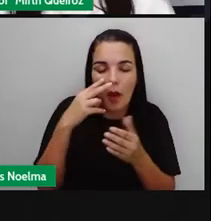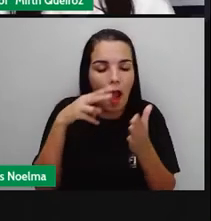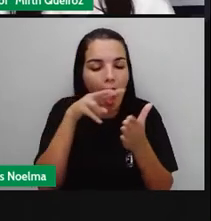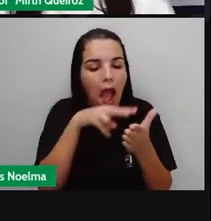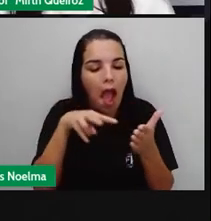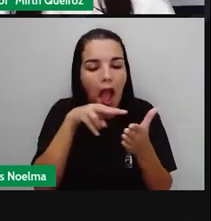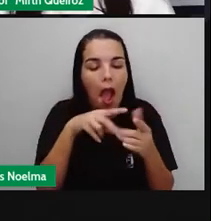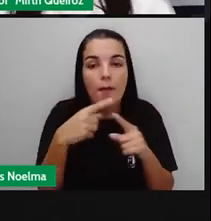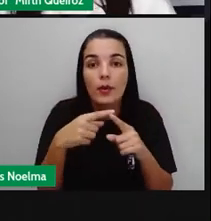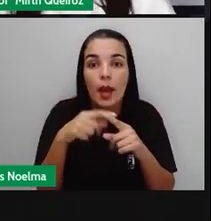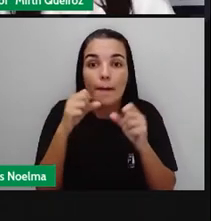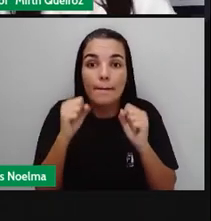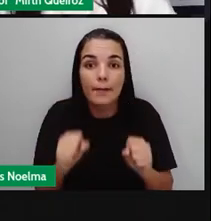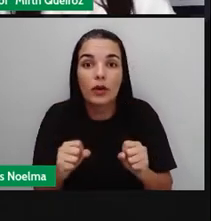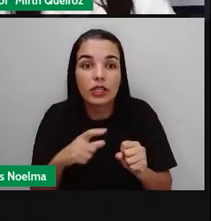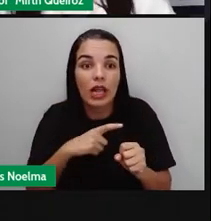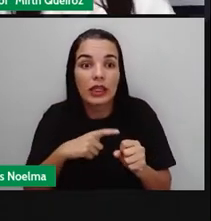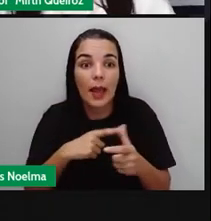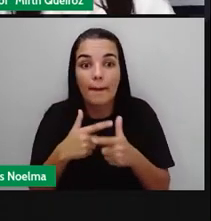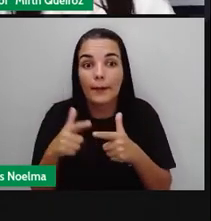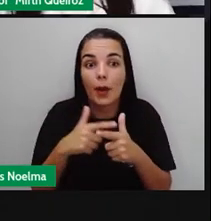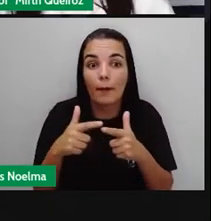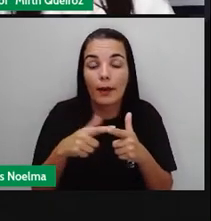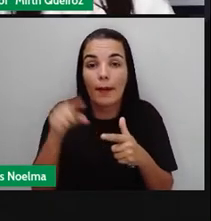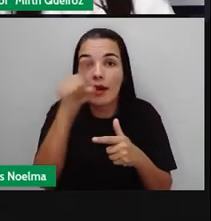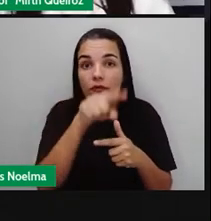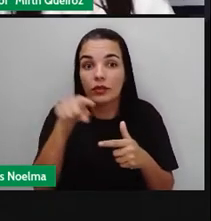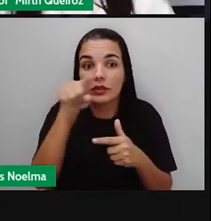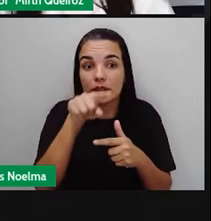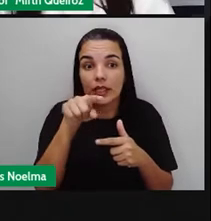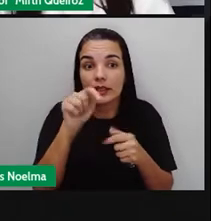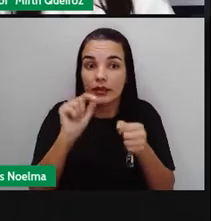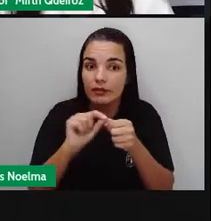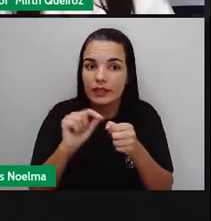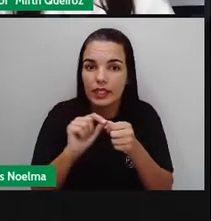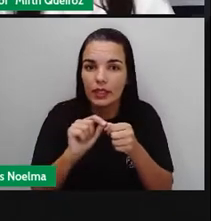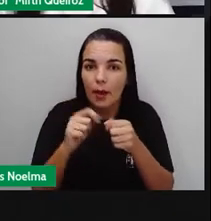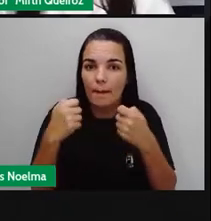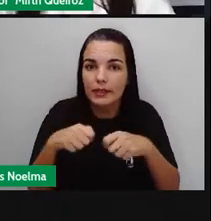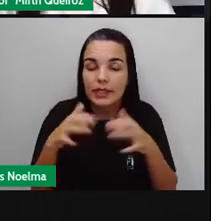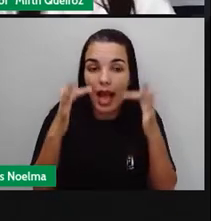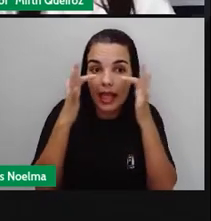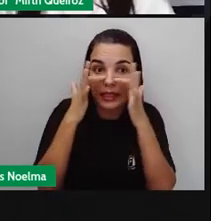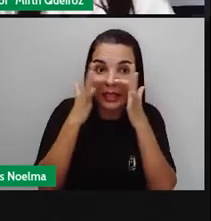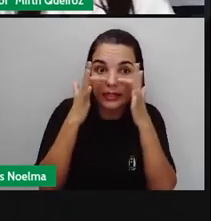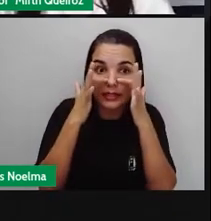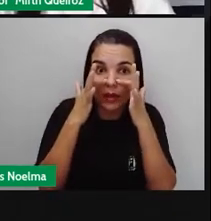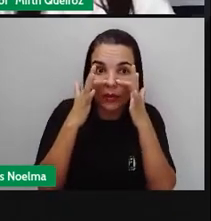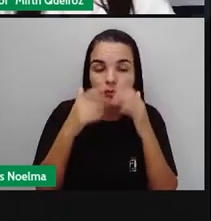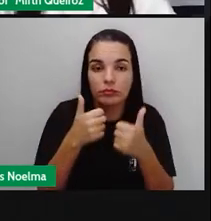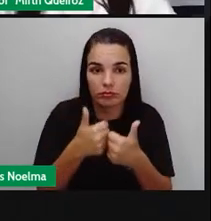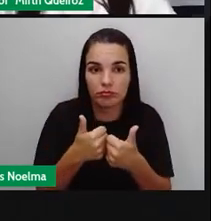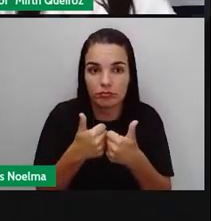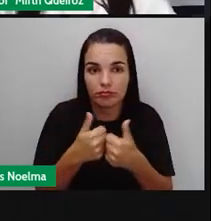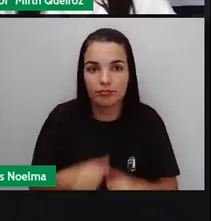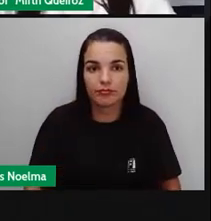produzidas por si mesmo. Vejamos alguns pontos que você precisa atentar na hora de revisar o seu texto.